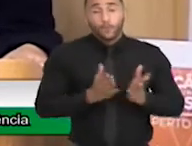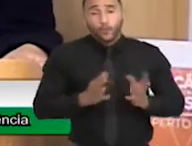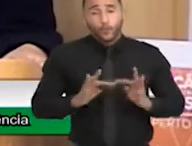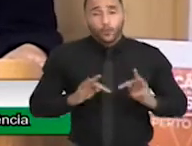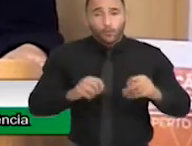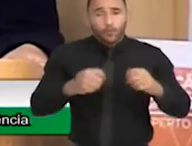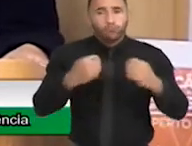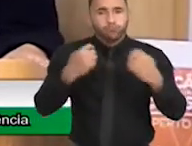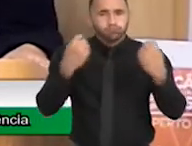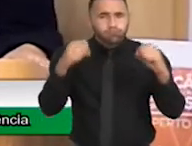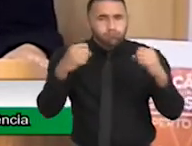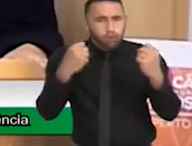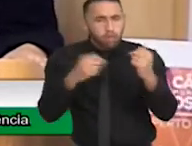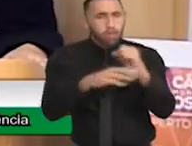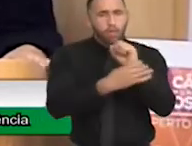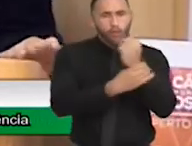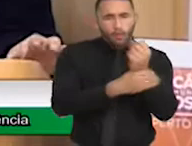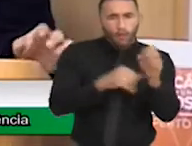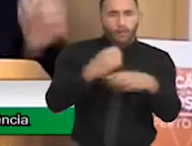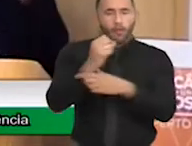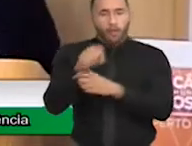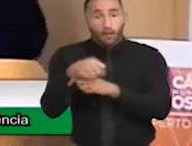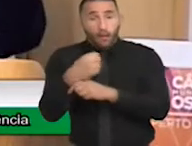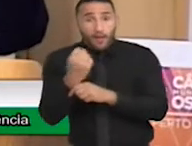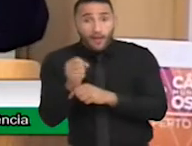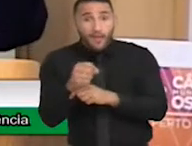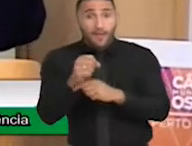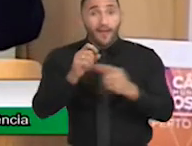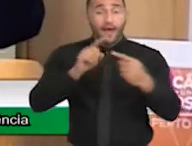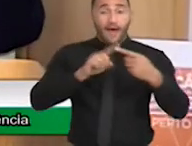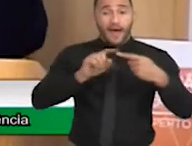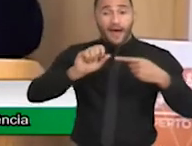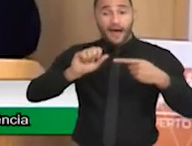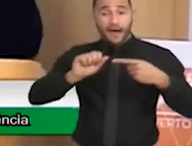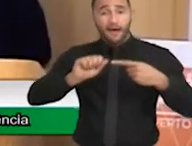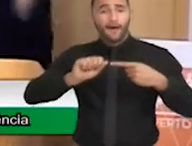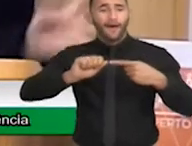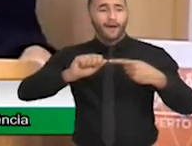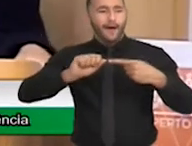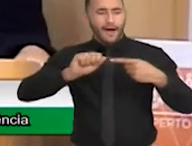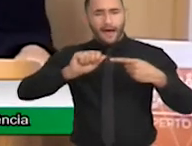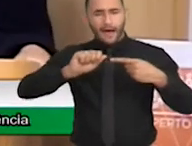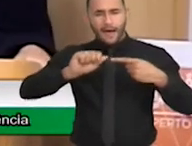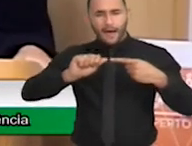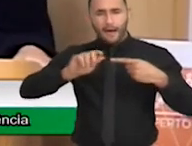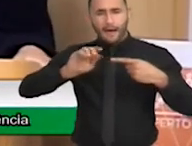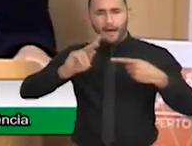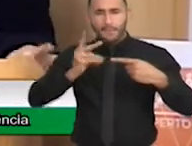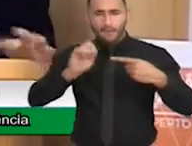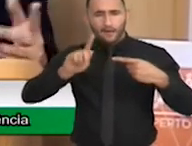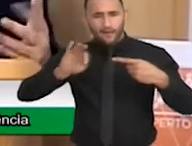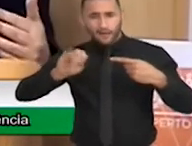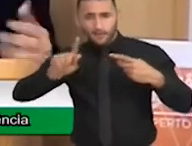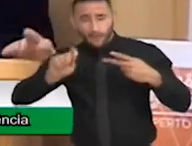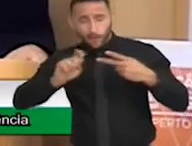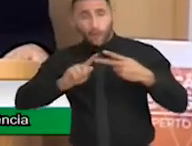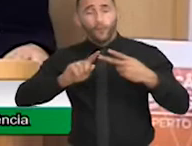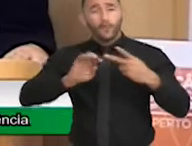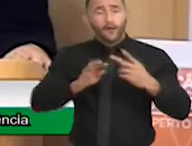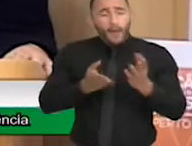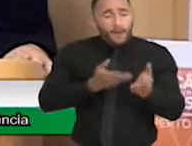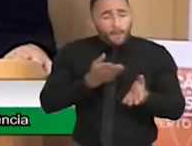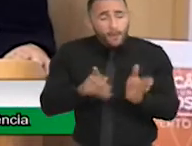reabilitação e habilitação, porque a gente não se separa a habilitação da reabilitação, ela é